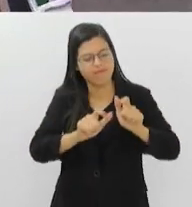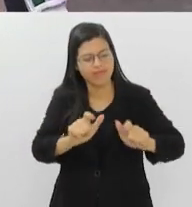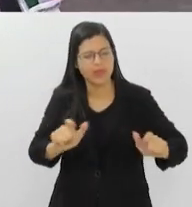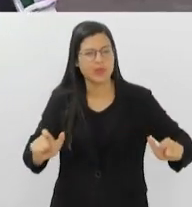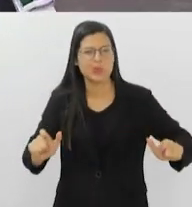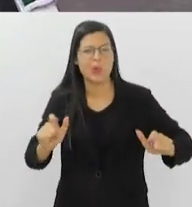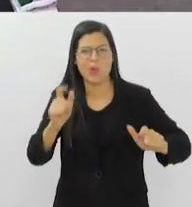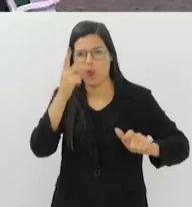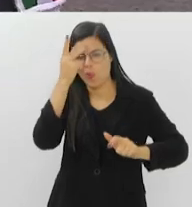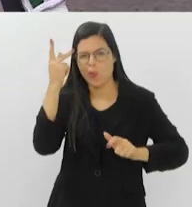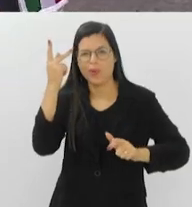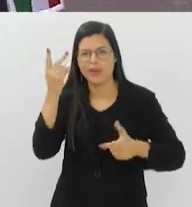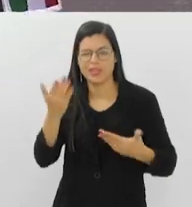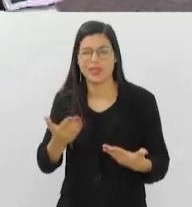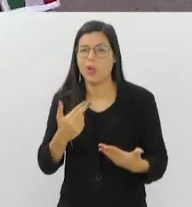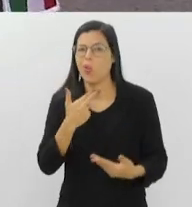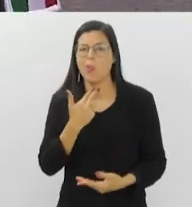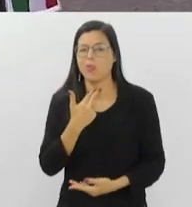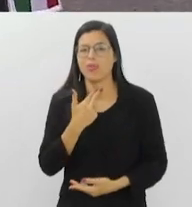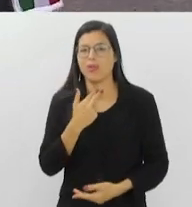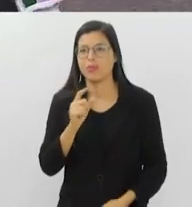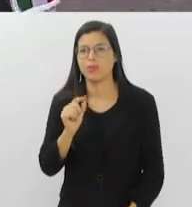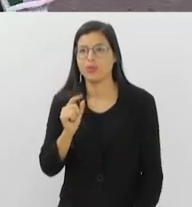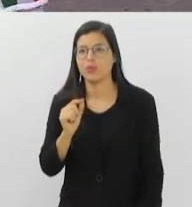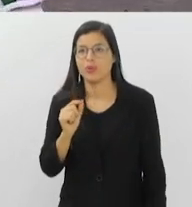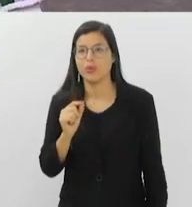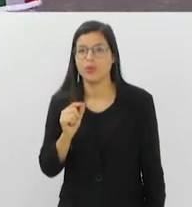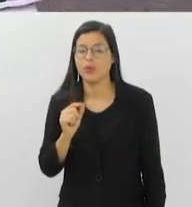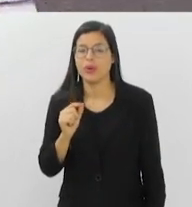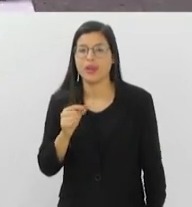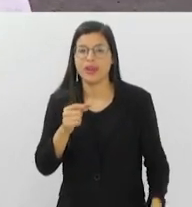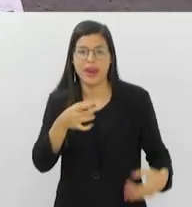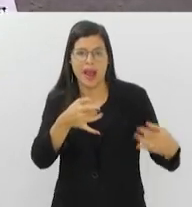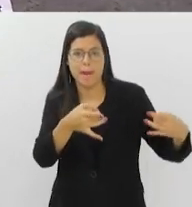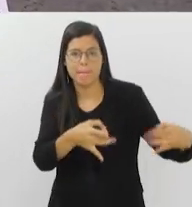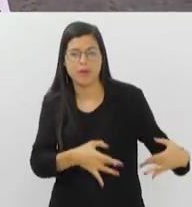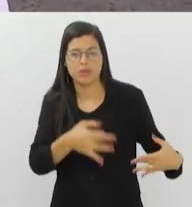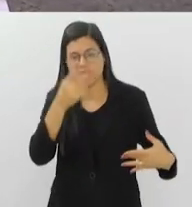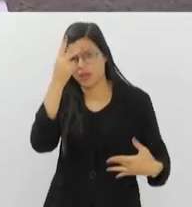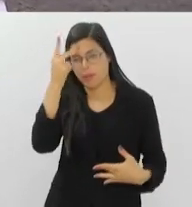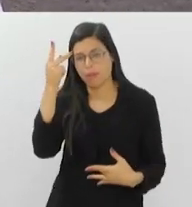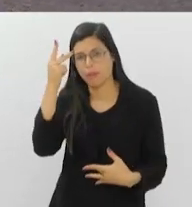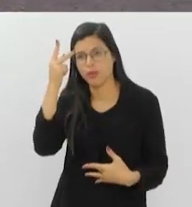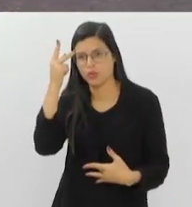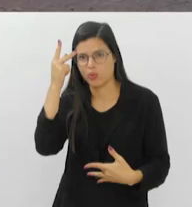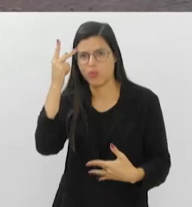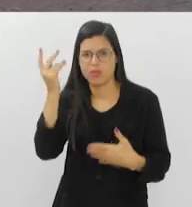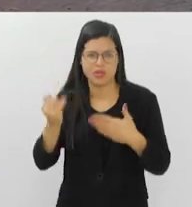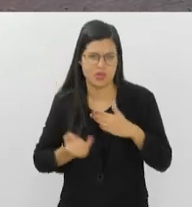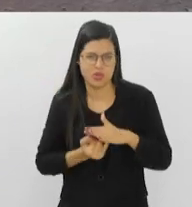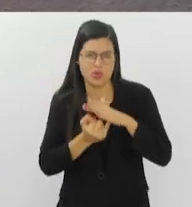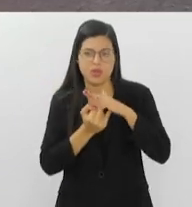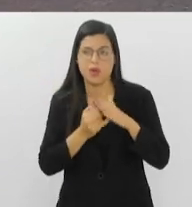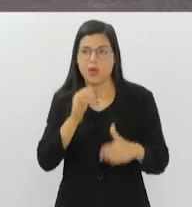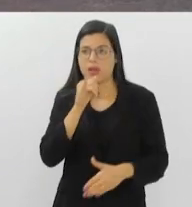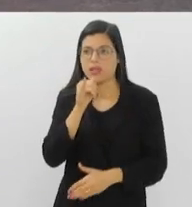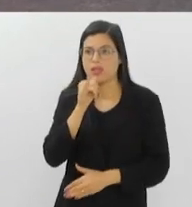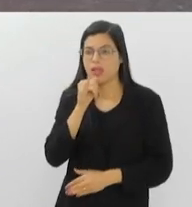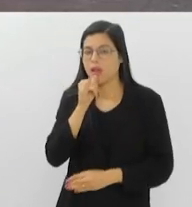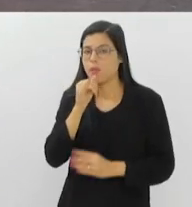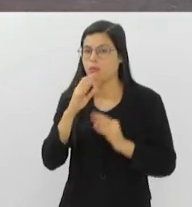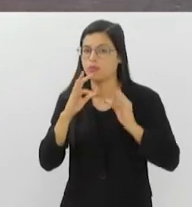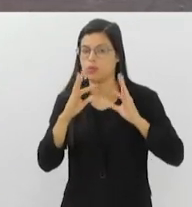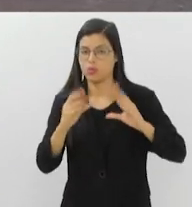não podemos deixar atores importantíssimos, essenciais, fora desse cenário. Como, por exemplo, todas as